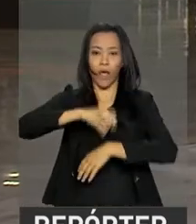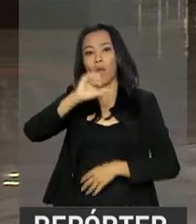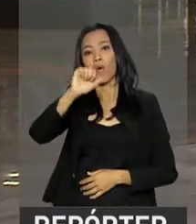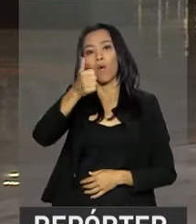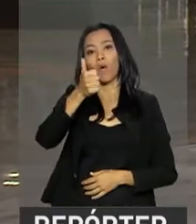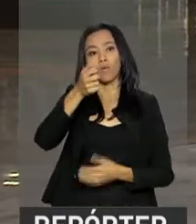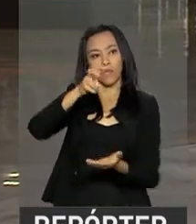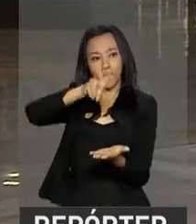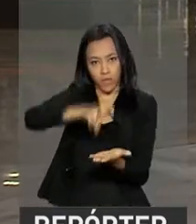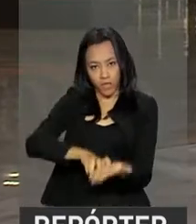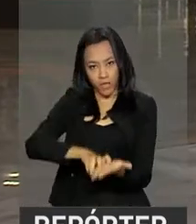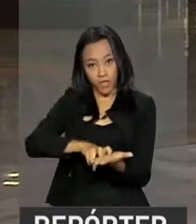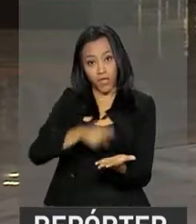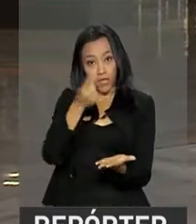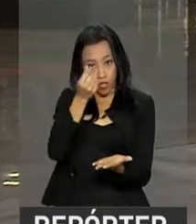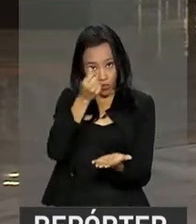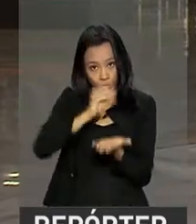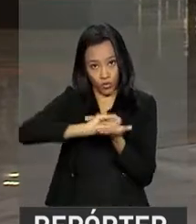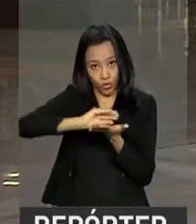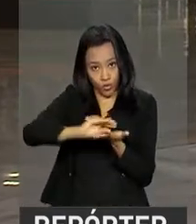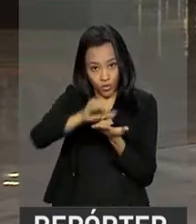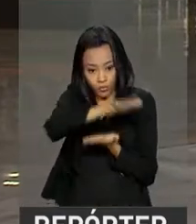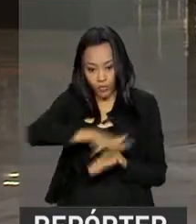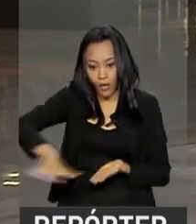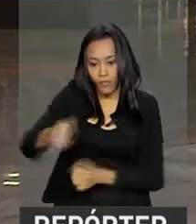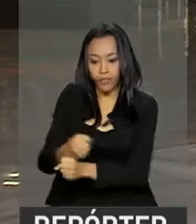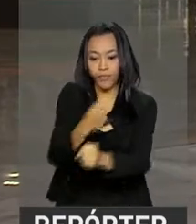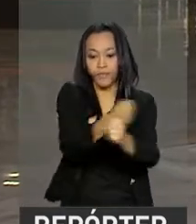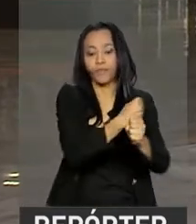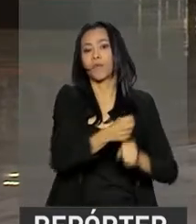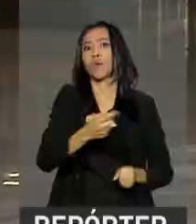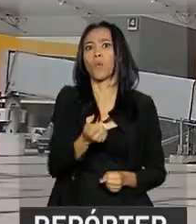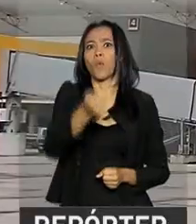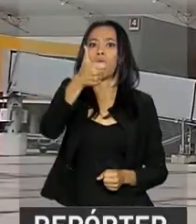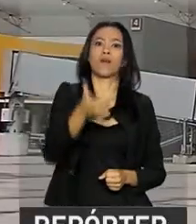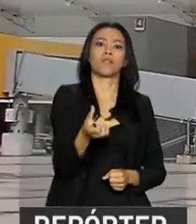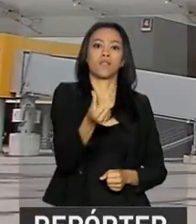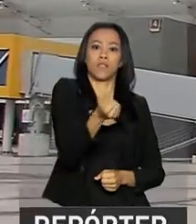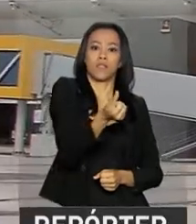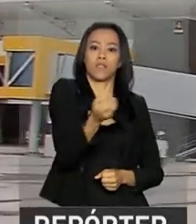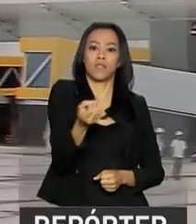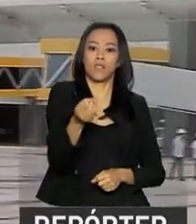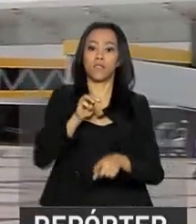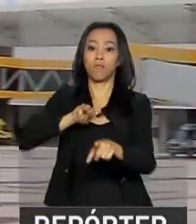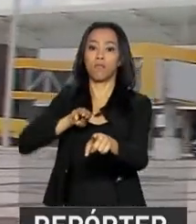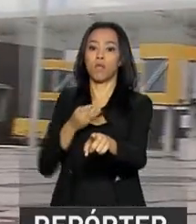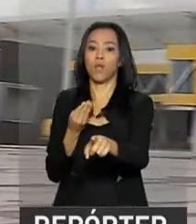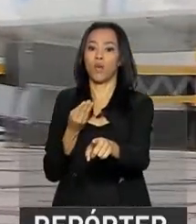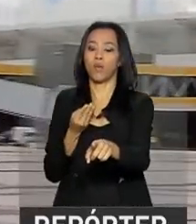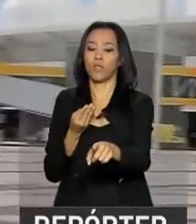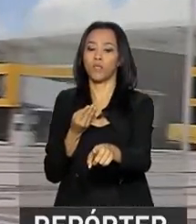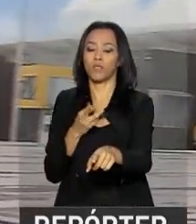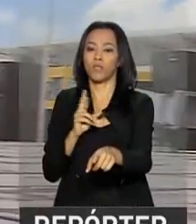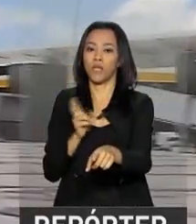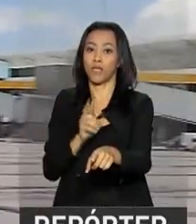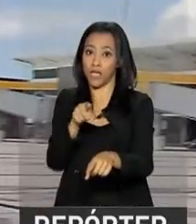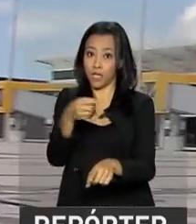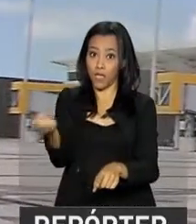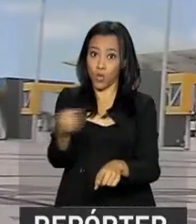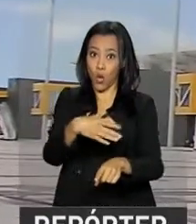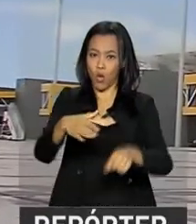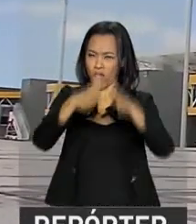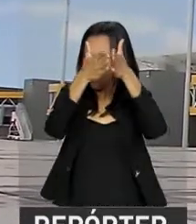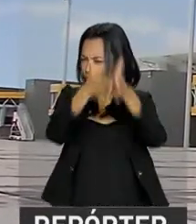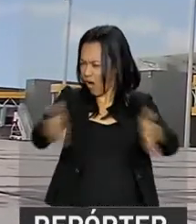horas da manhã. E o investimento é de quase 600 milhões de reais. A nova estrutura é